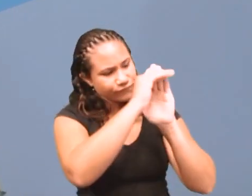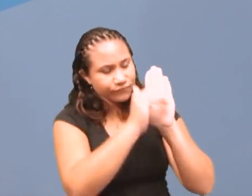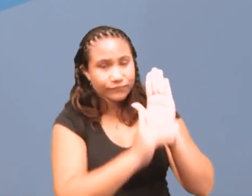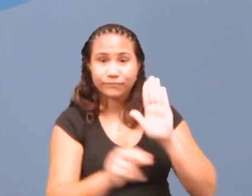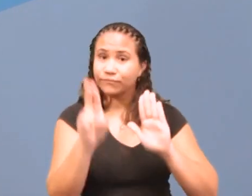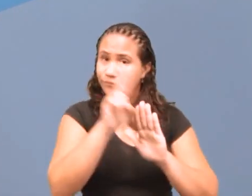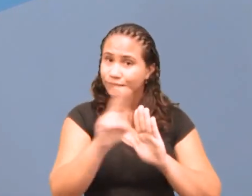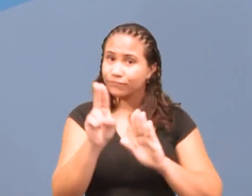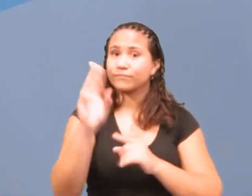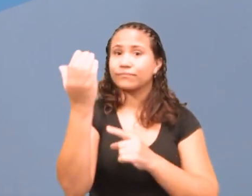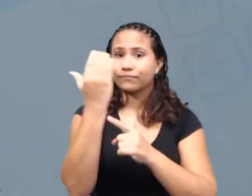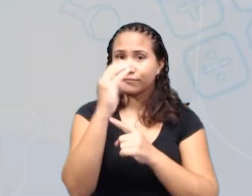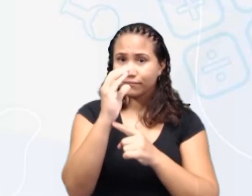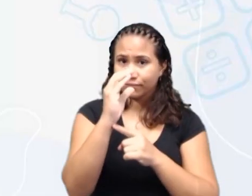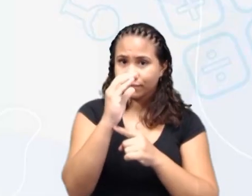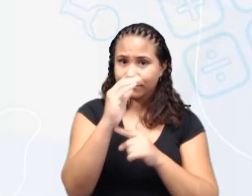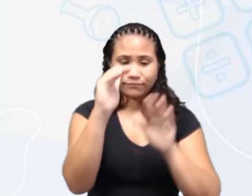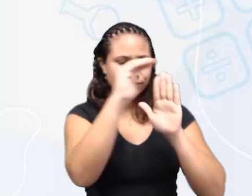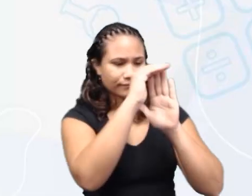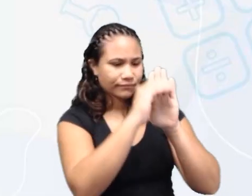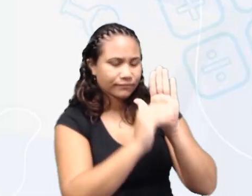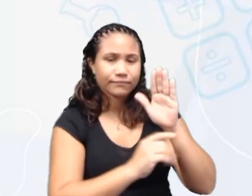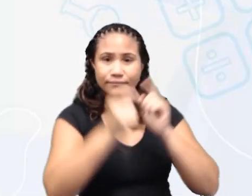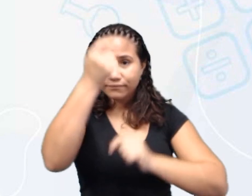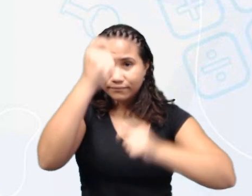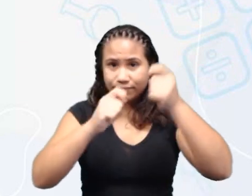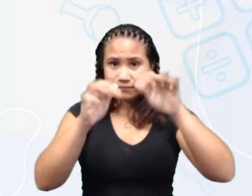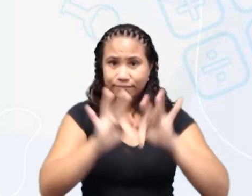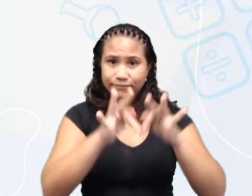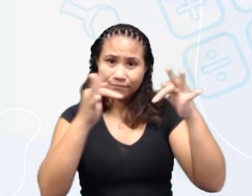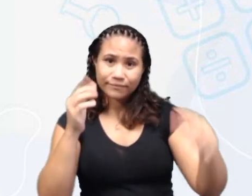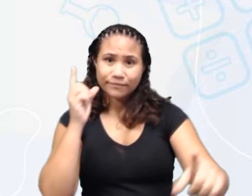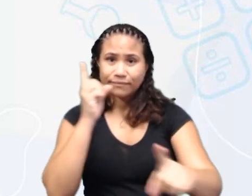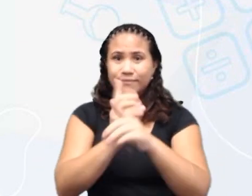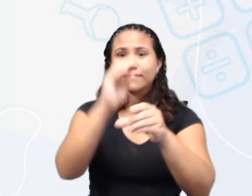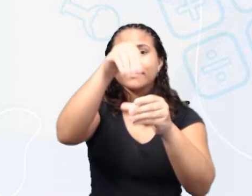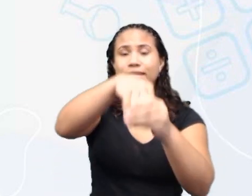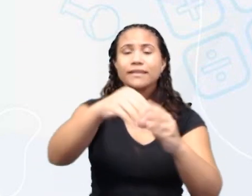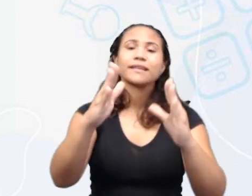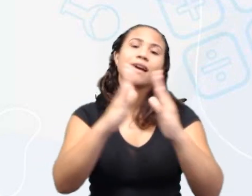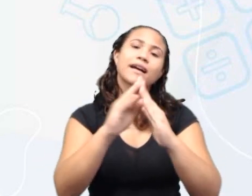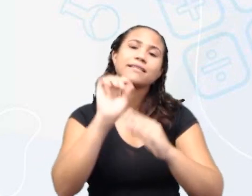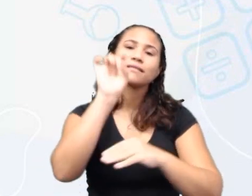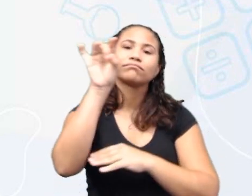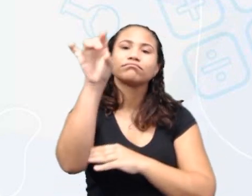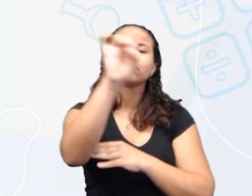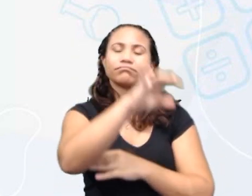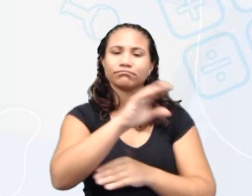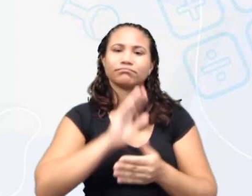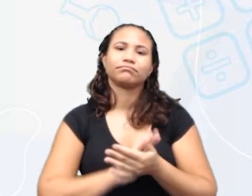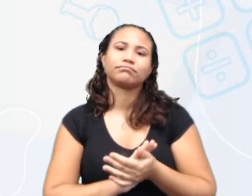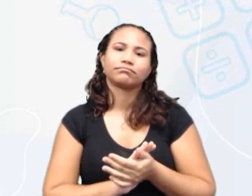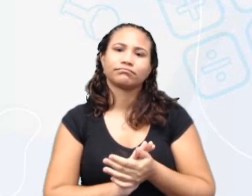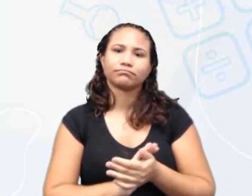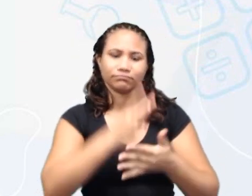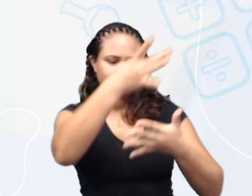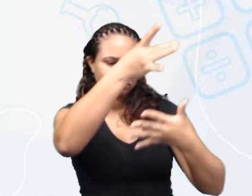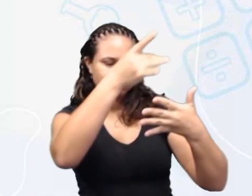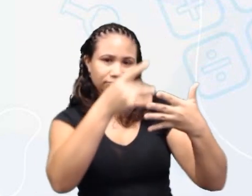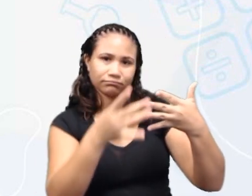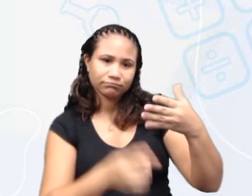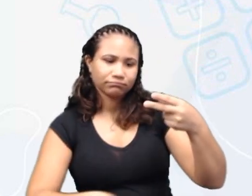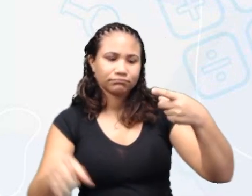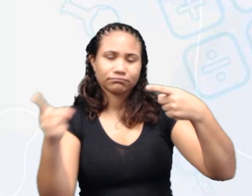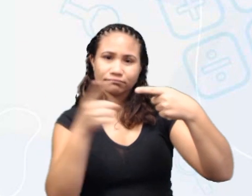nosso caderno de ciências as máquinas simples encontradas na sua casa e classifique essas máquinas em